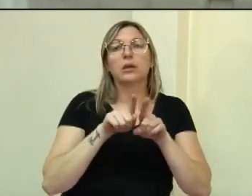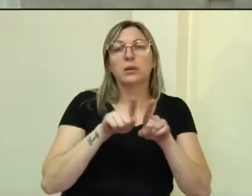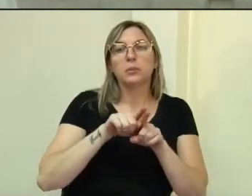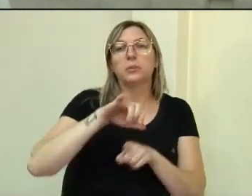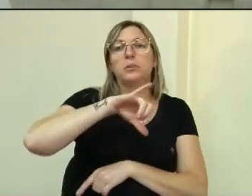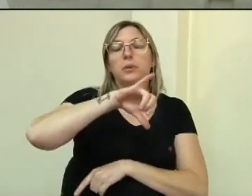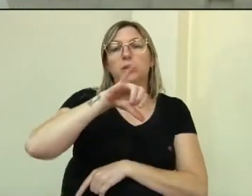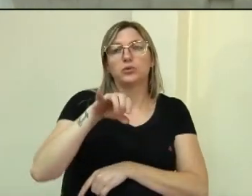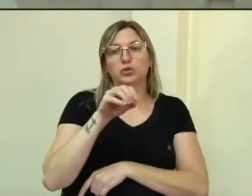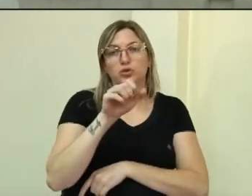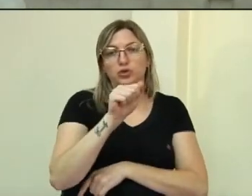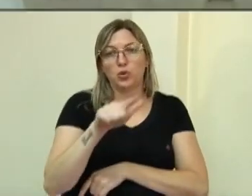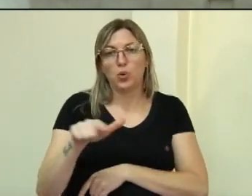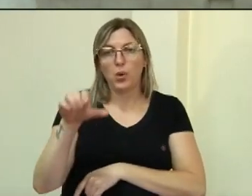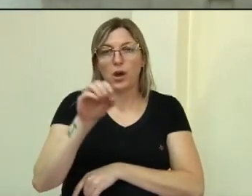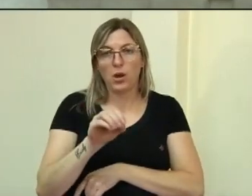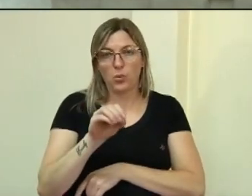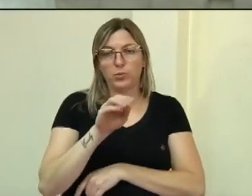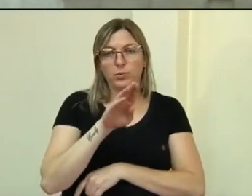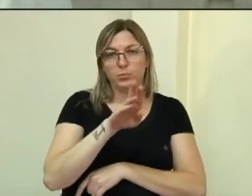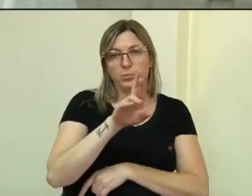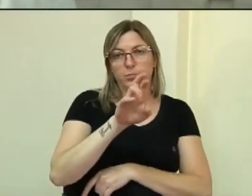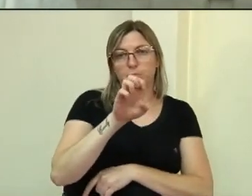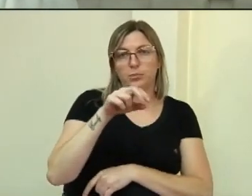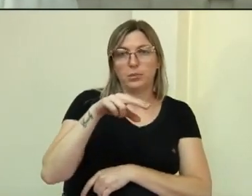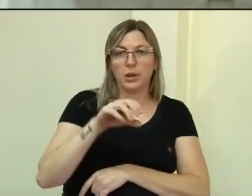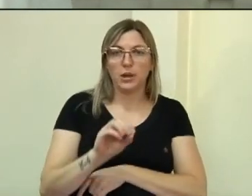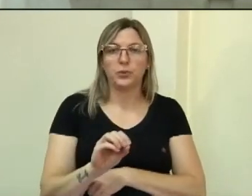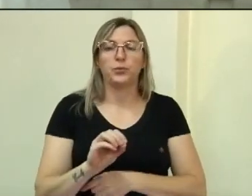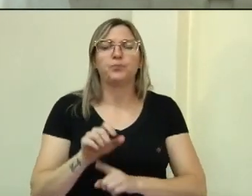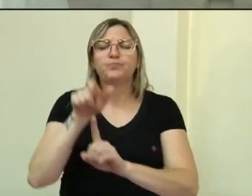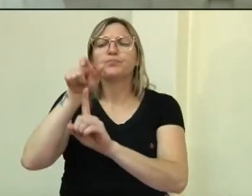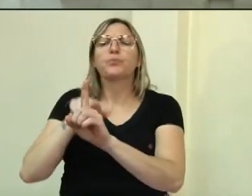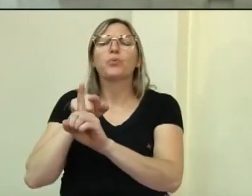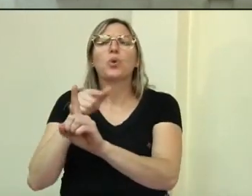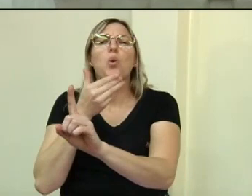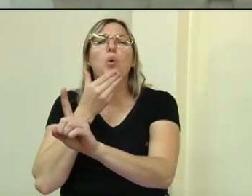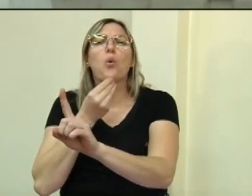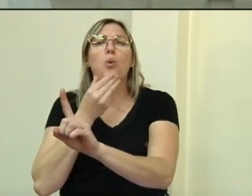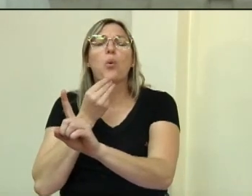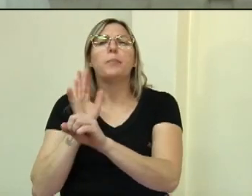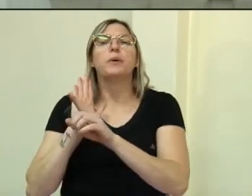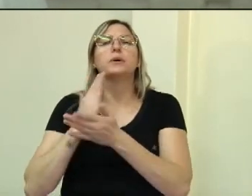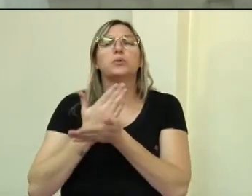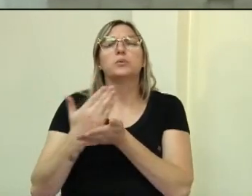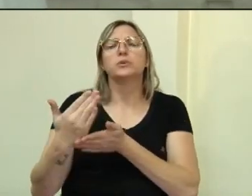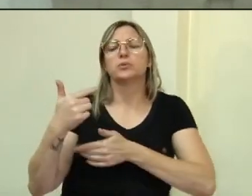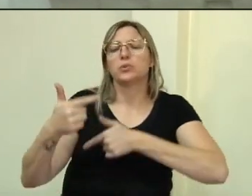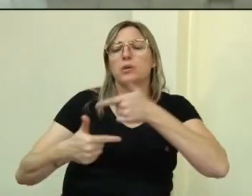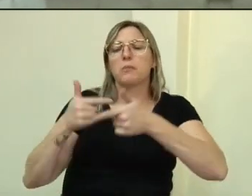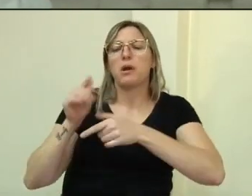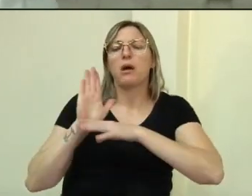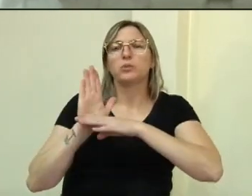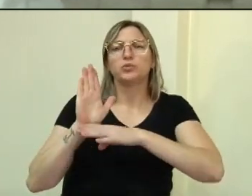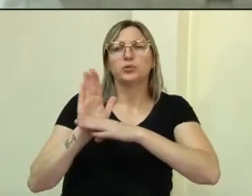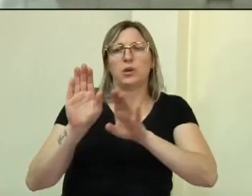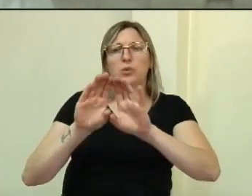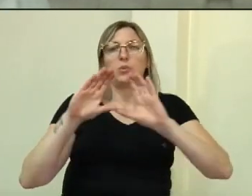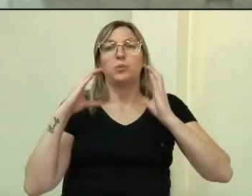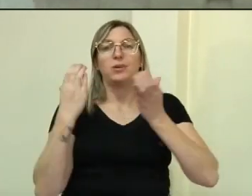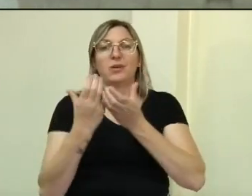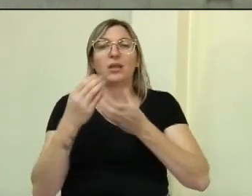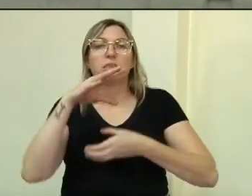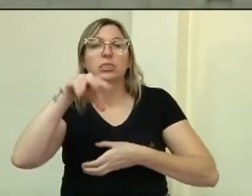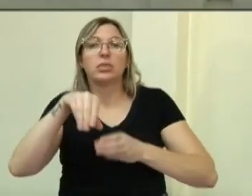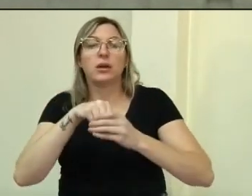Ele começou a trabalhar para a comunidade, já lá na URI, na nossa querida